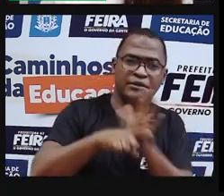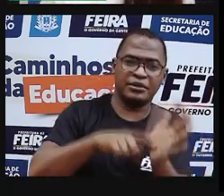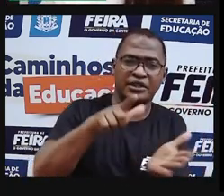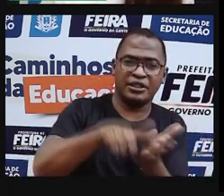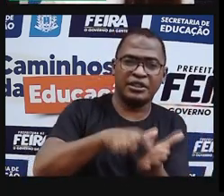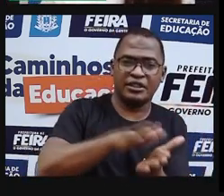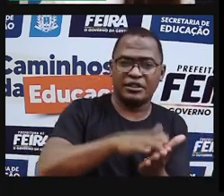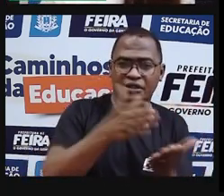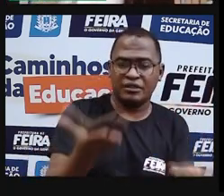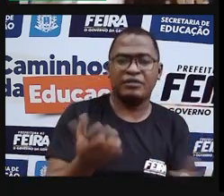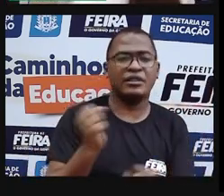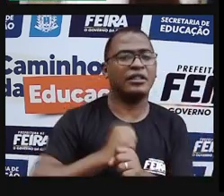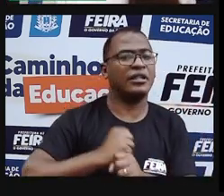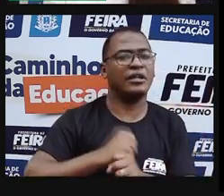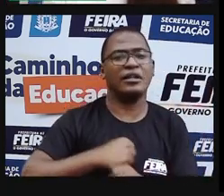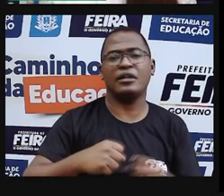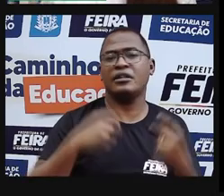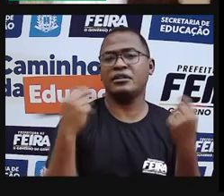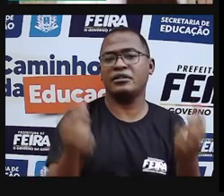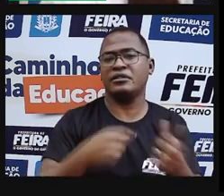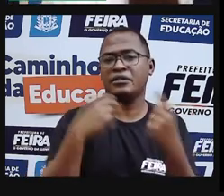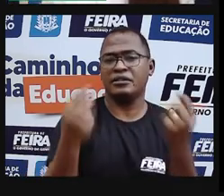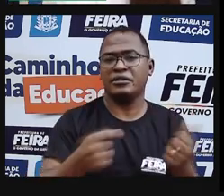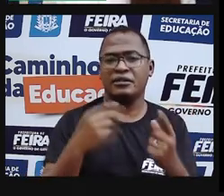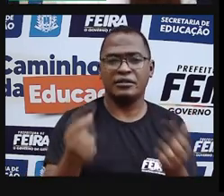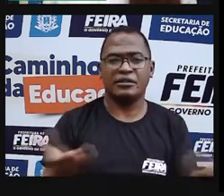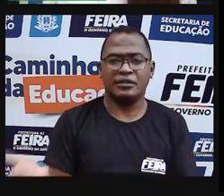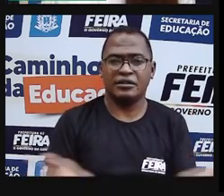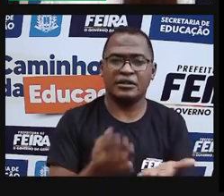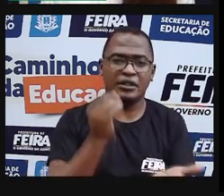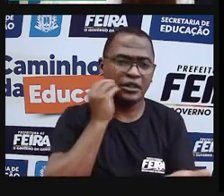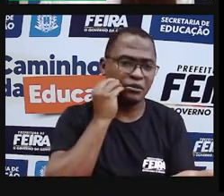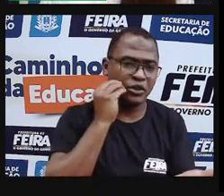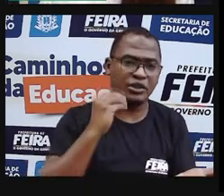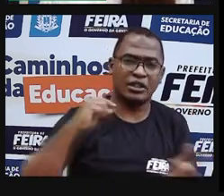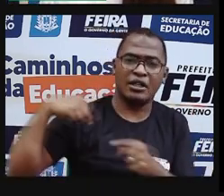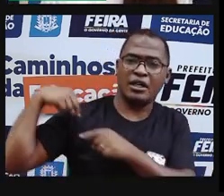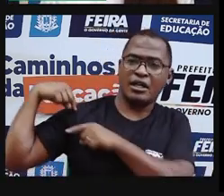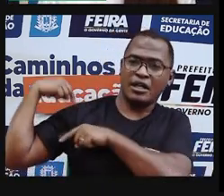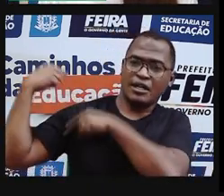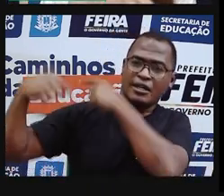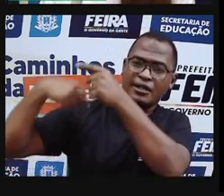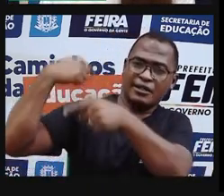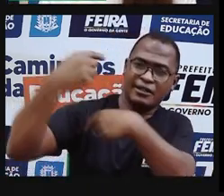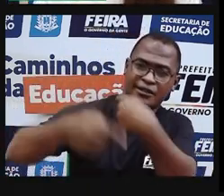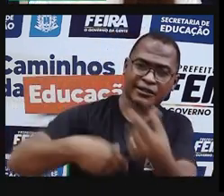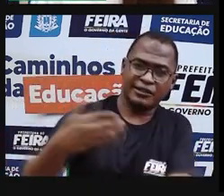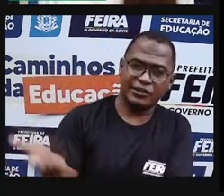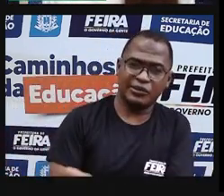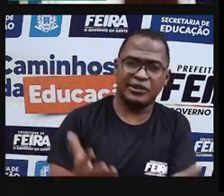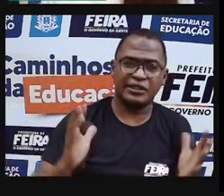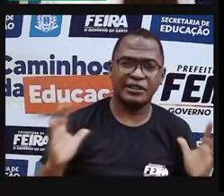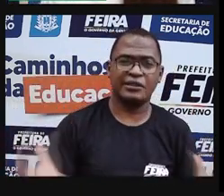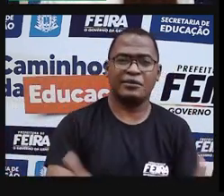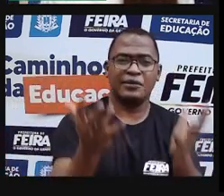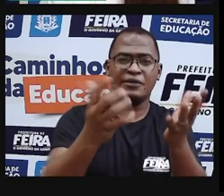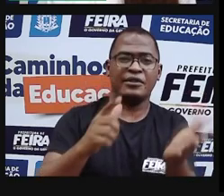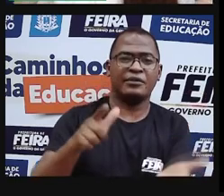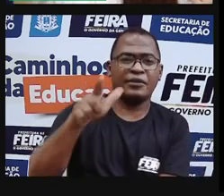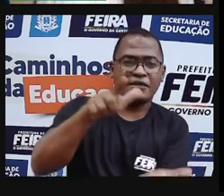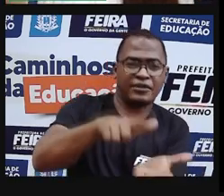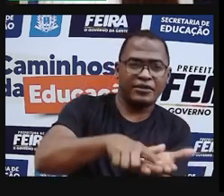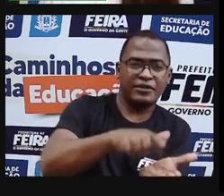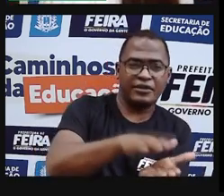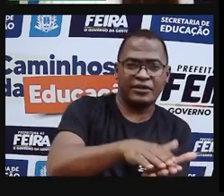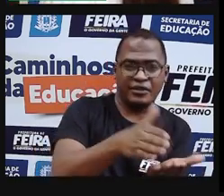arte milenar que traduz tanto o nosso Nordeste Brasileiro, sintam-se inspirados a criarem, tá bom? Então,